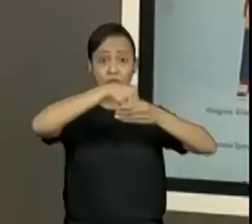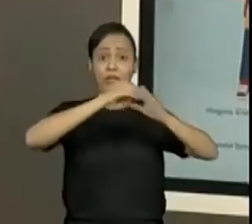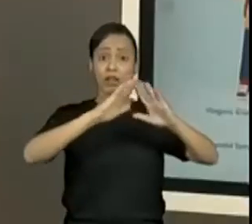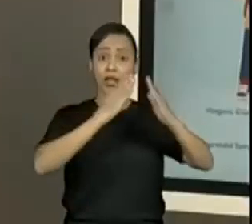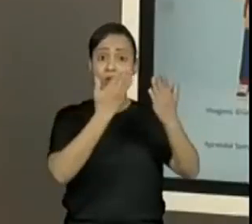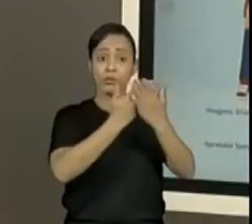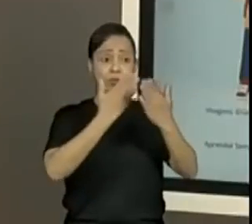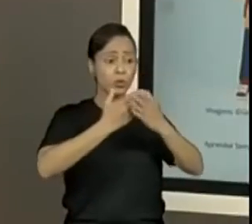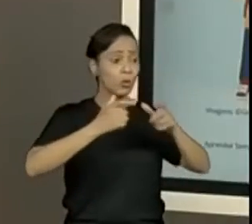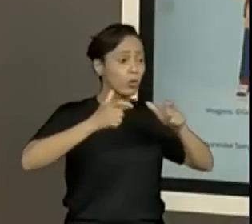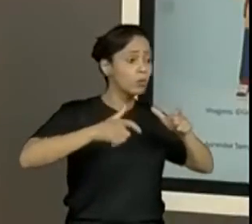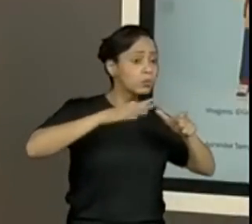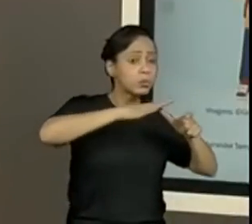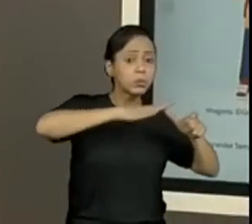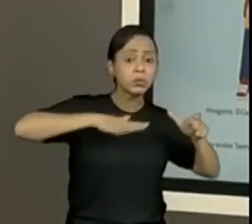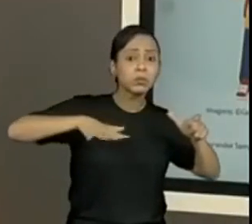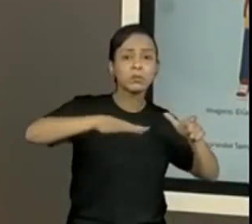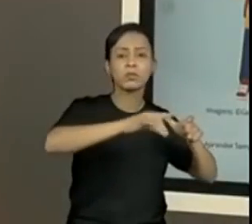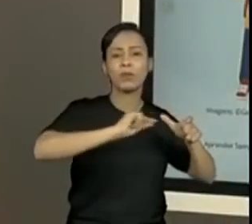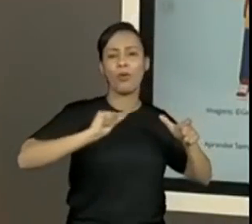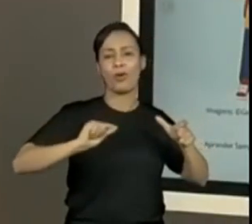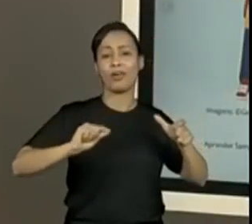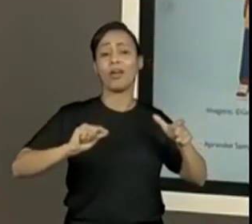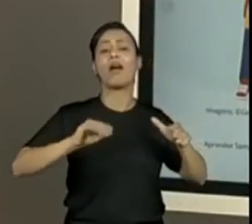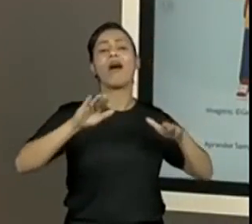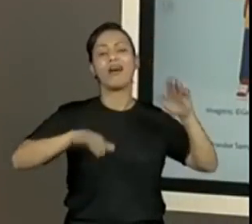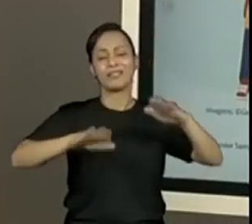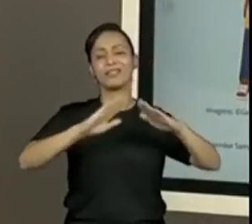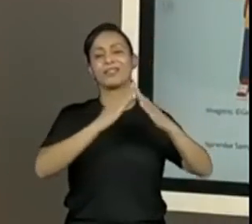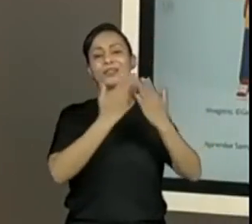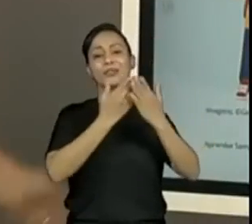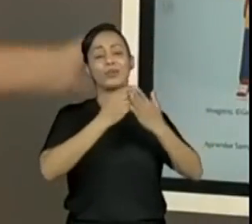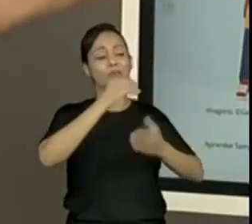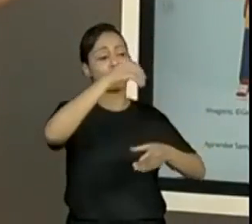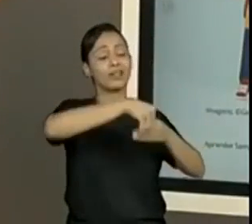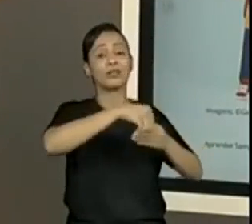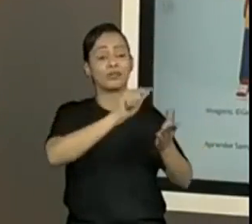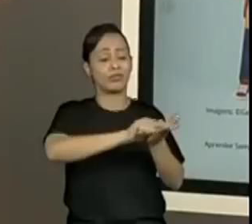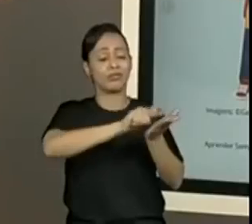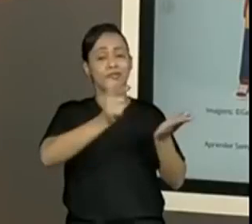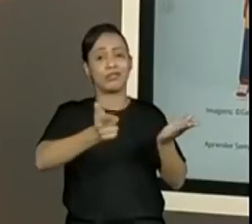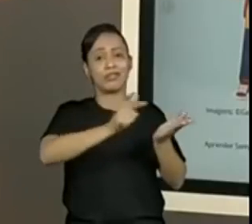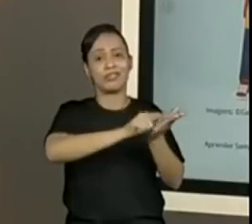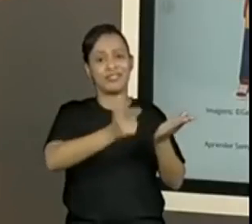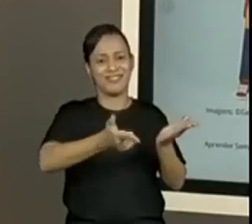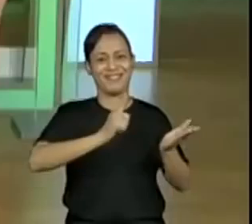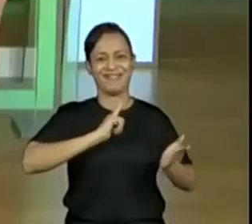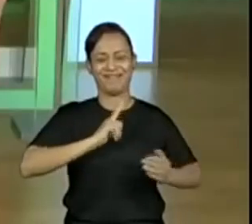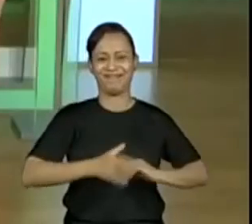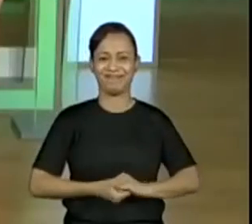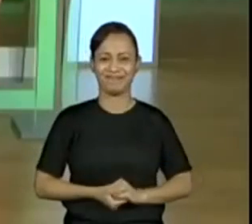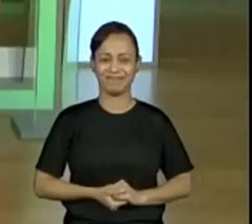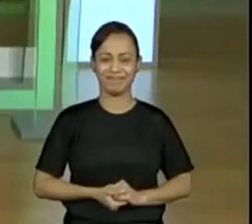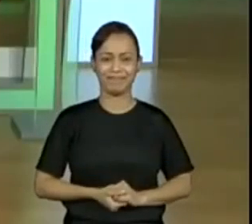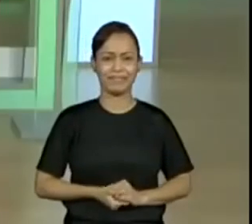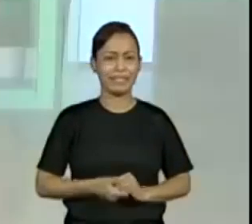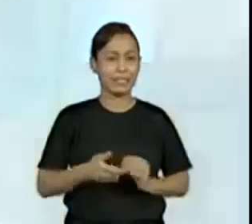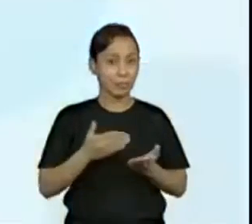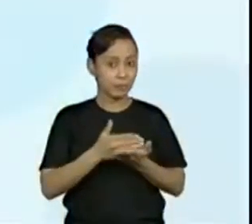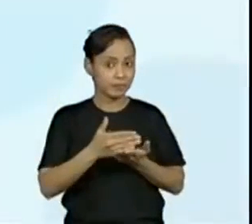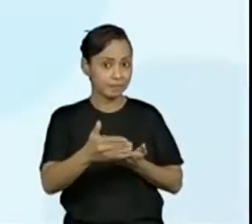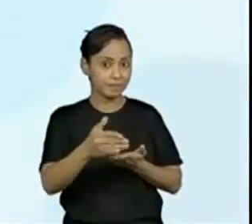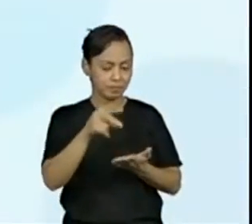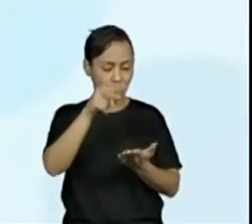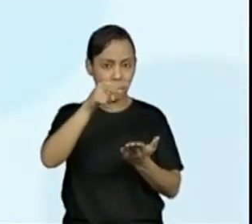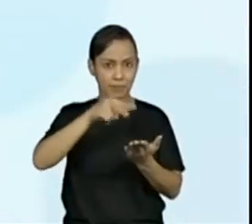escolas não fazem notícias e tem um jornal da escola? Então são ideias para a gente pensar. Vamos ler a notícia? Vamos começar a explorar